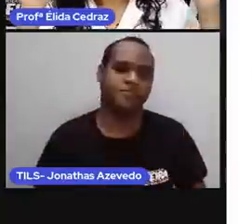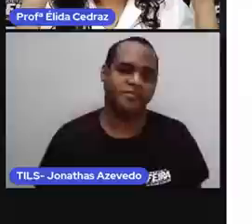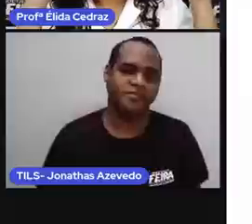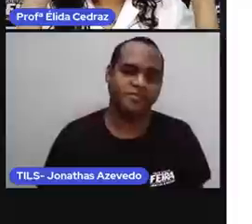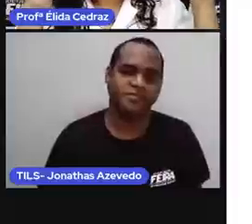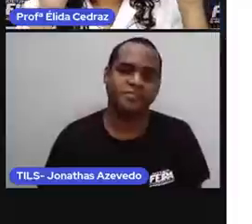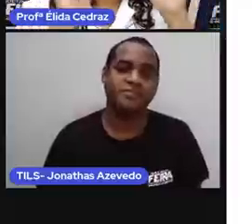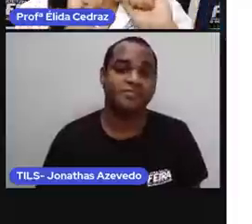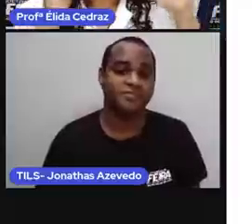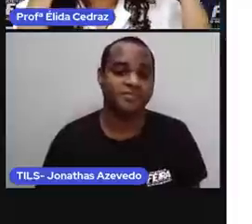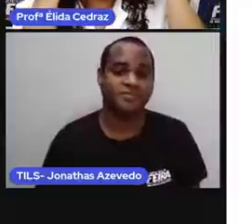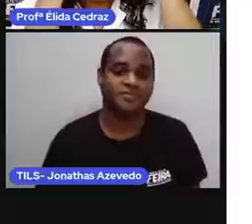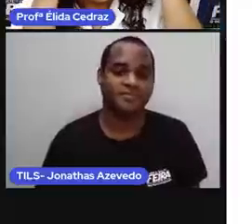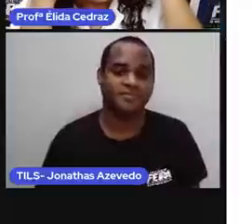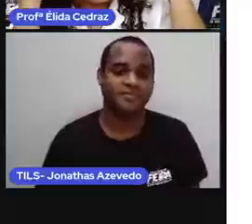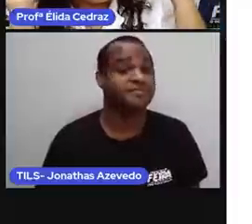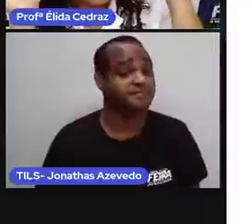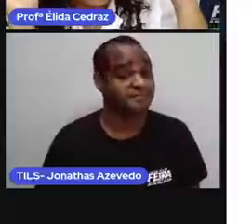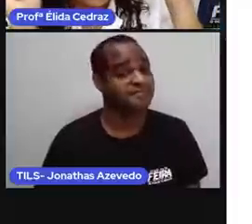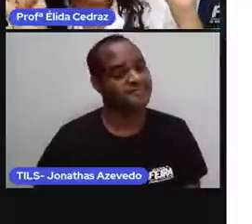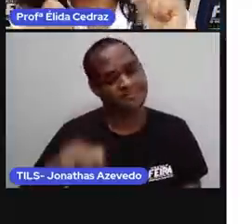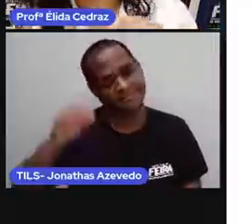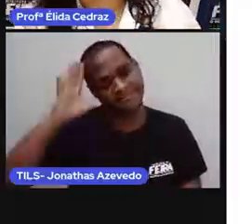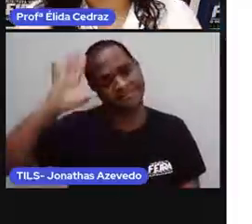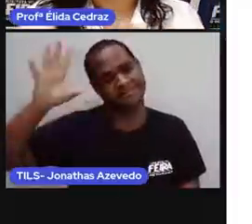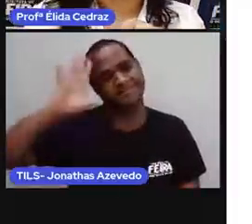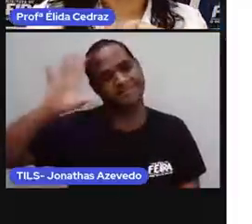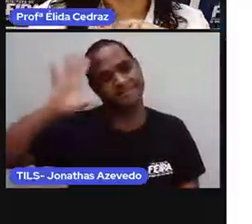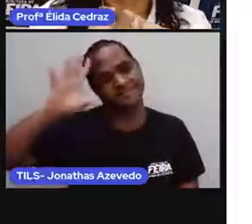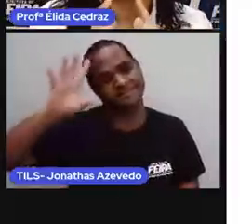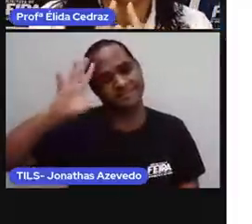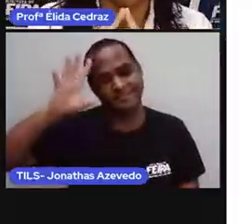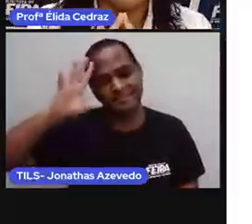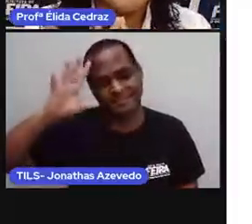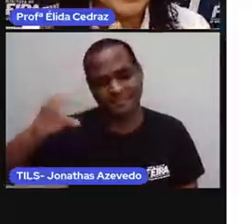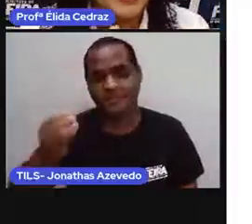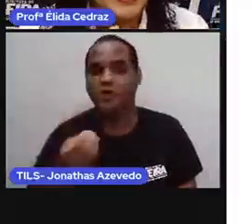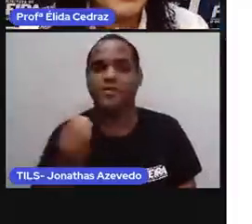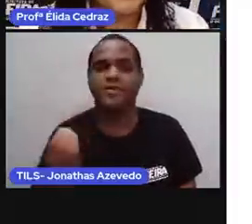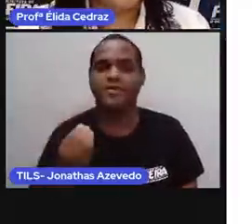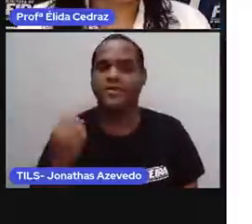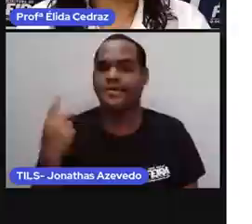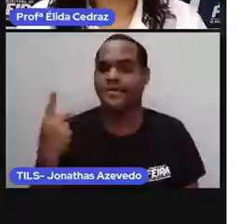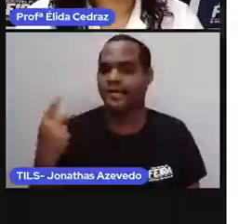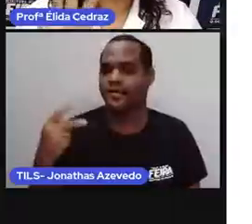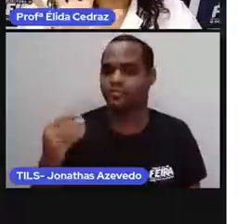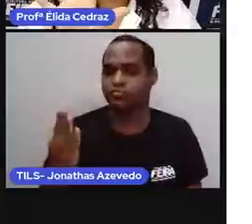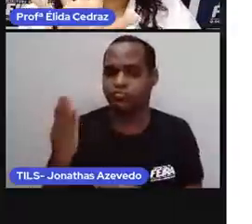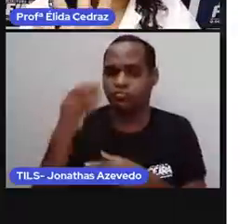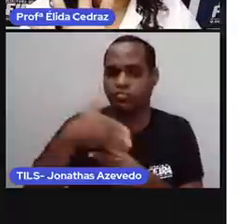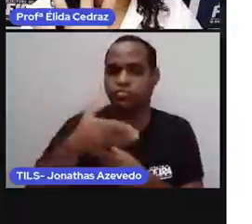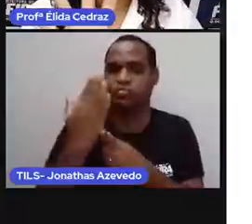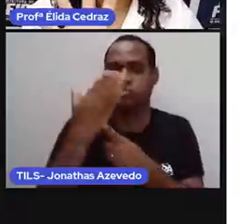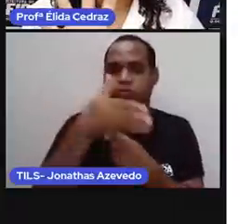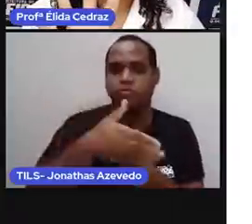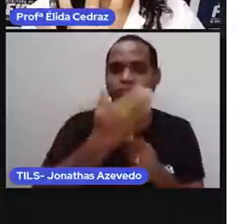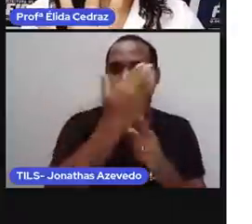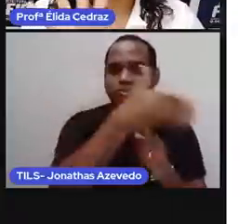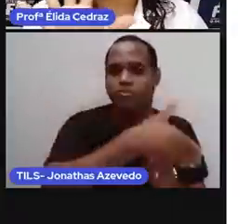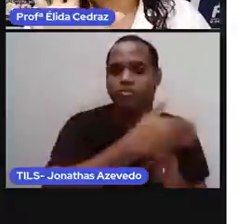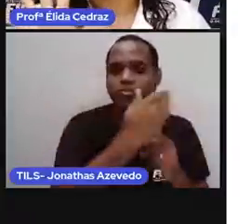Ainda botando a cuca para funcionar, uma baleia pesa cinco